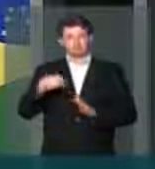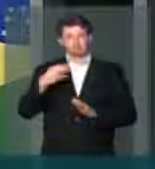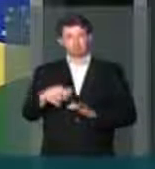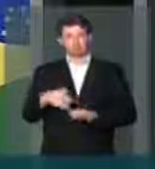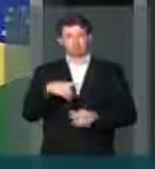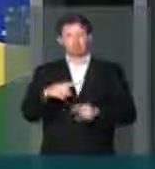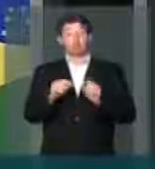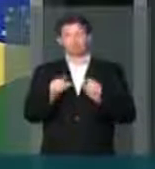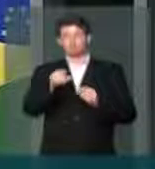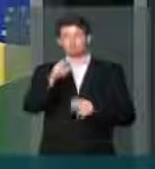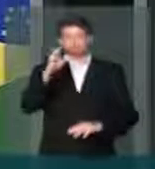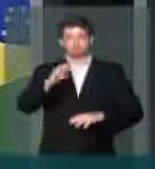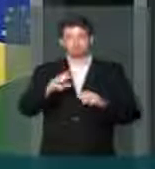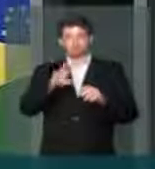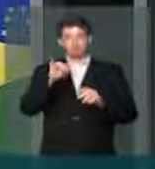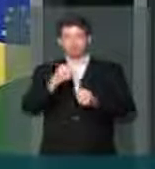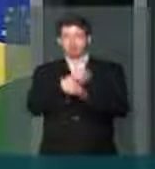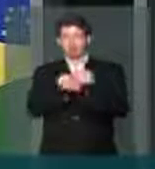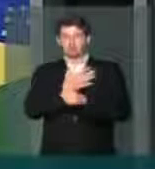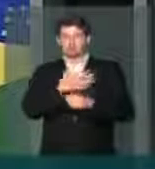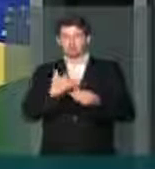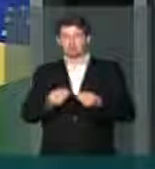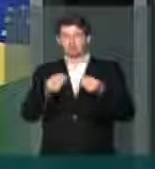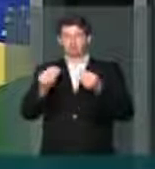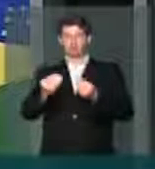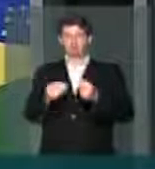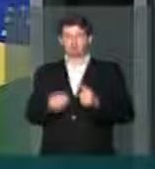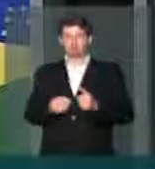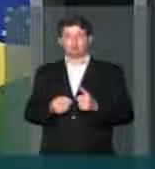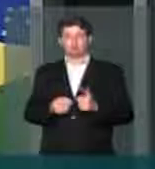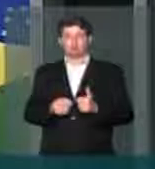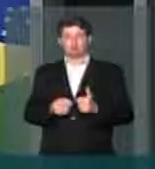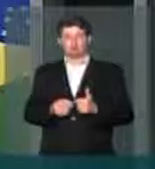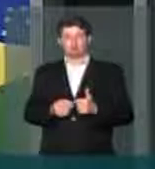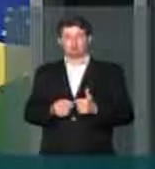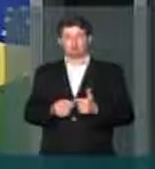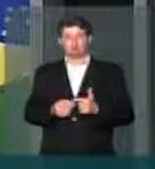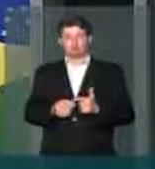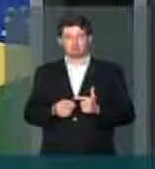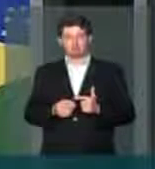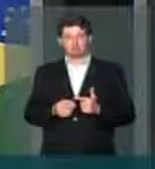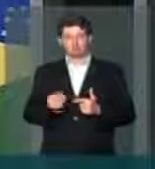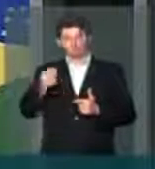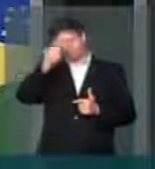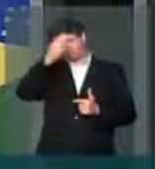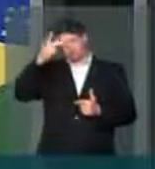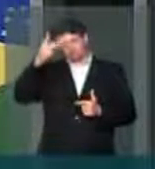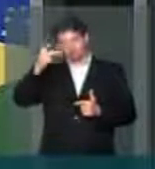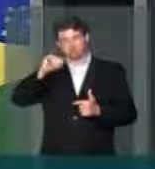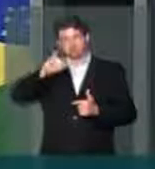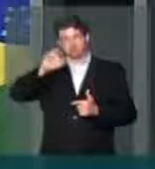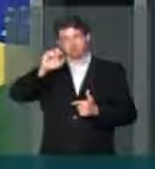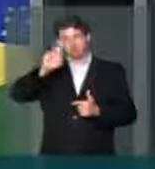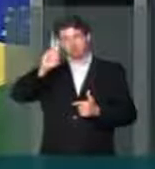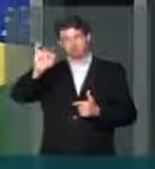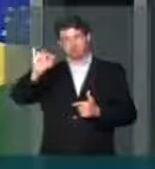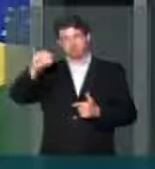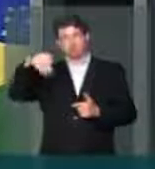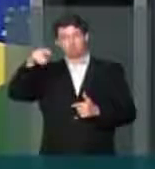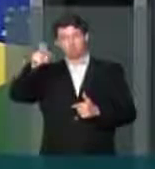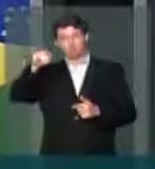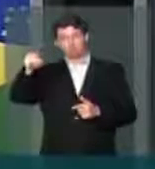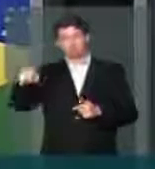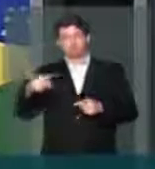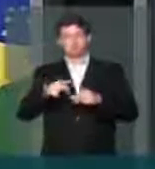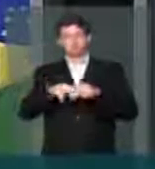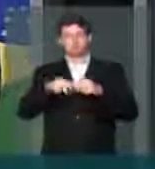efetivamente vão dar o meu abraço, cada um de vocês que estão aí, o meu abraço ao prefeito Rui Muniz pelo excelente trabalho